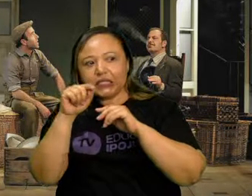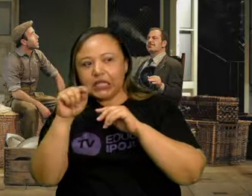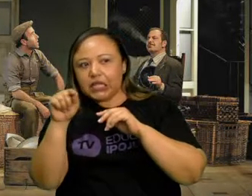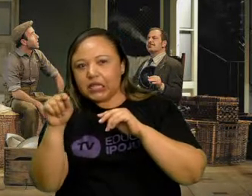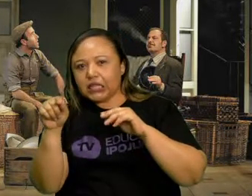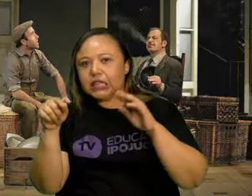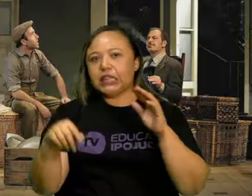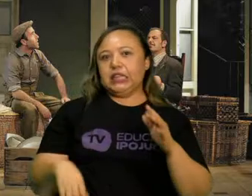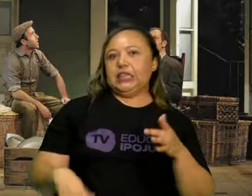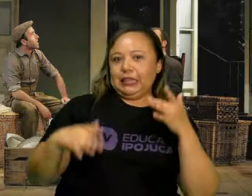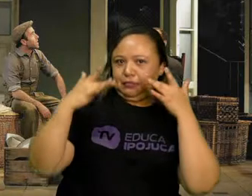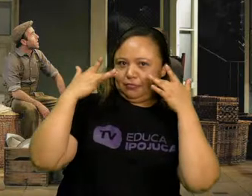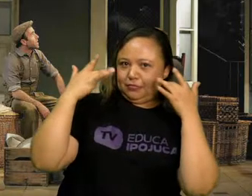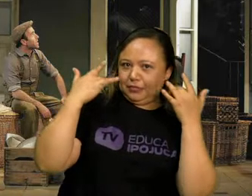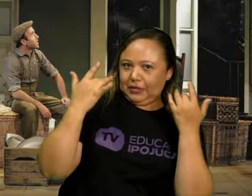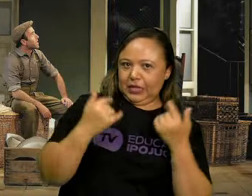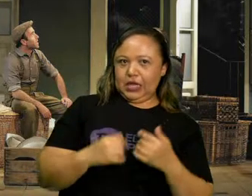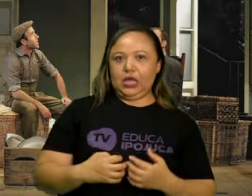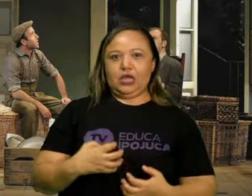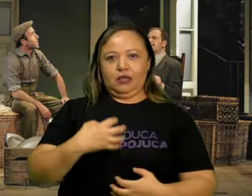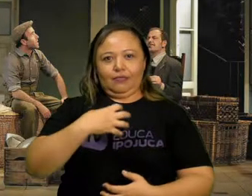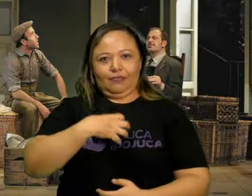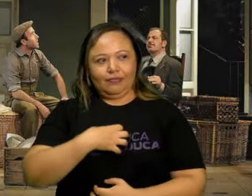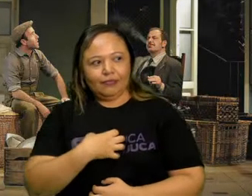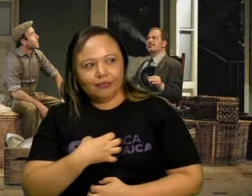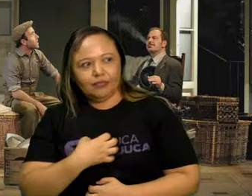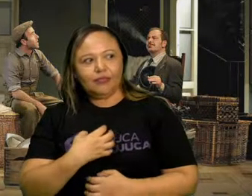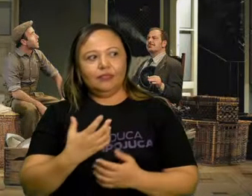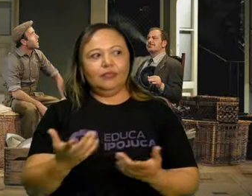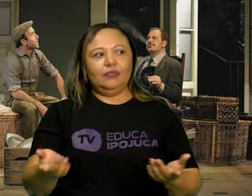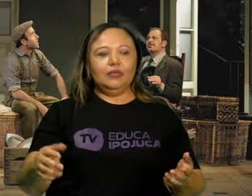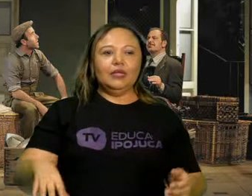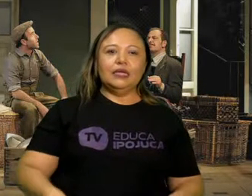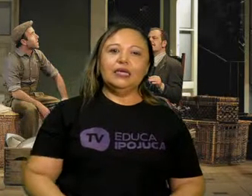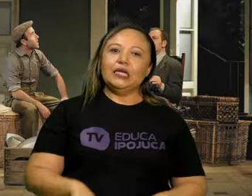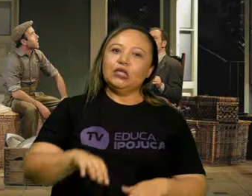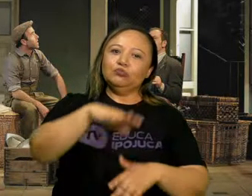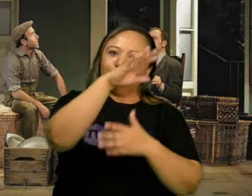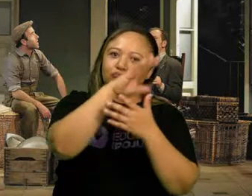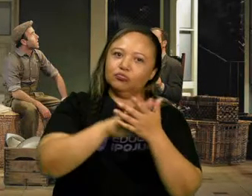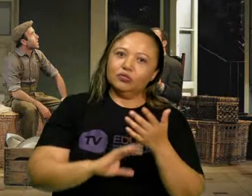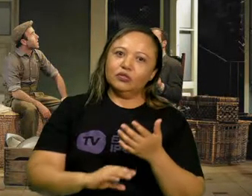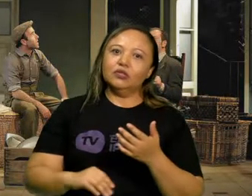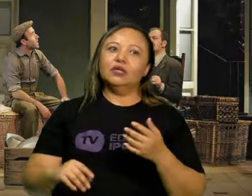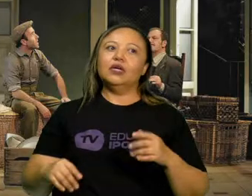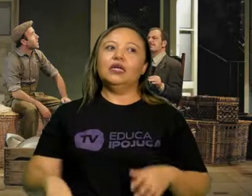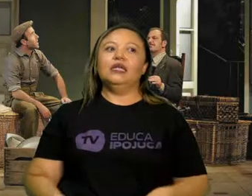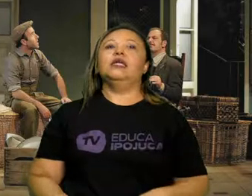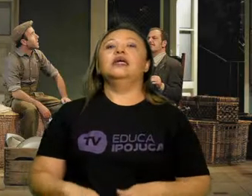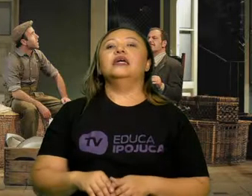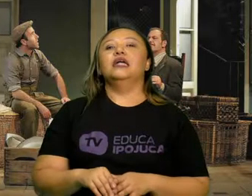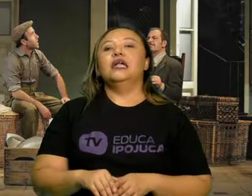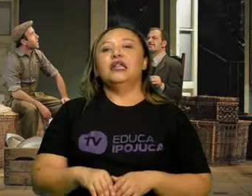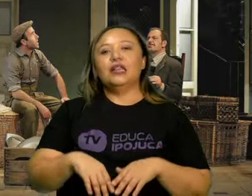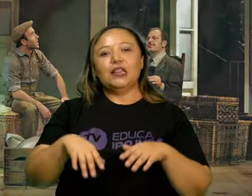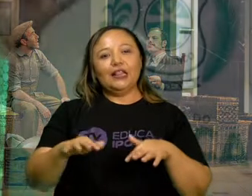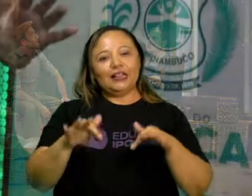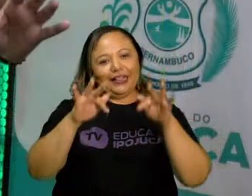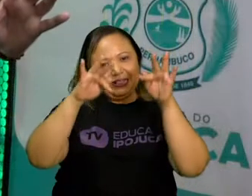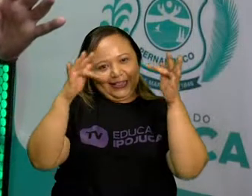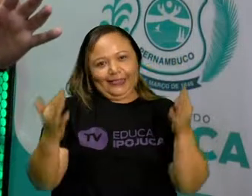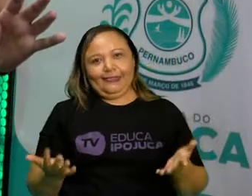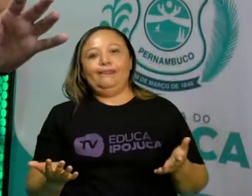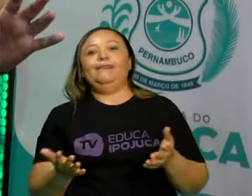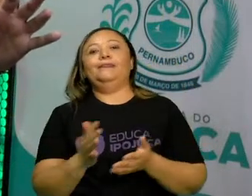melodrama, brestiano, farsa, naturalista, realista, ou realista,